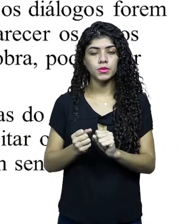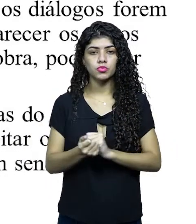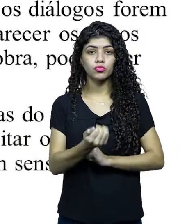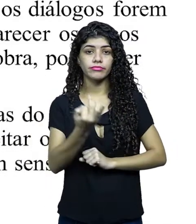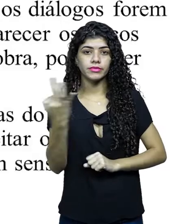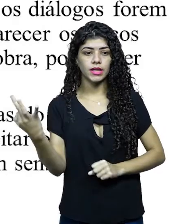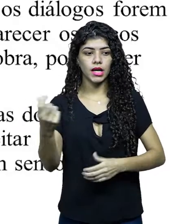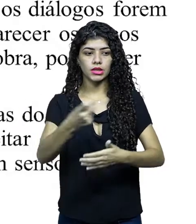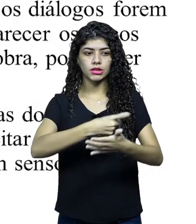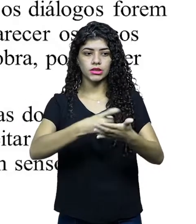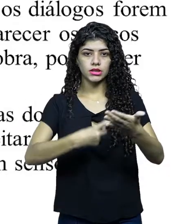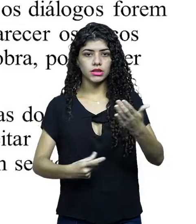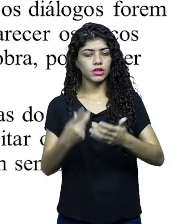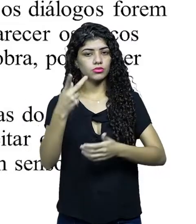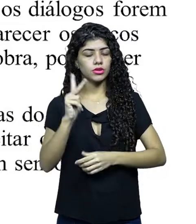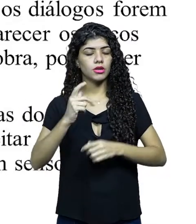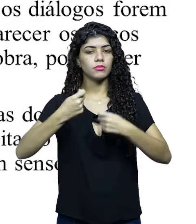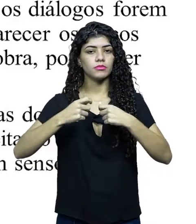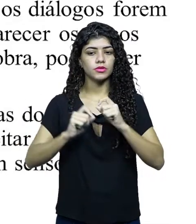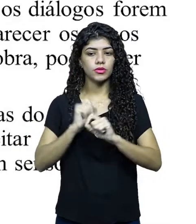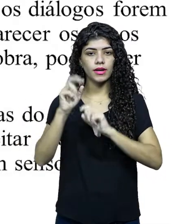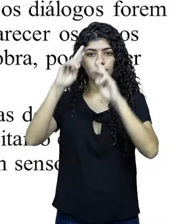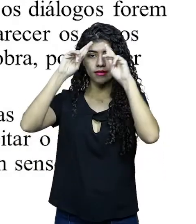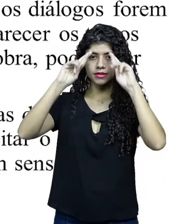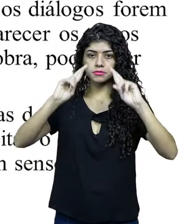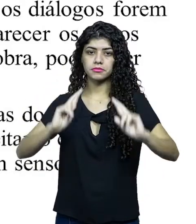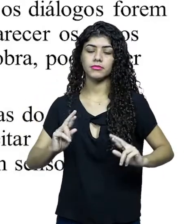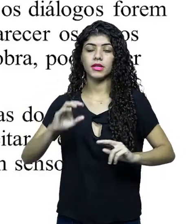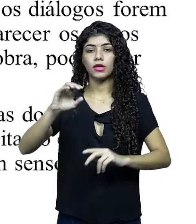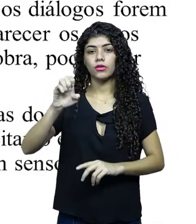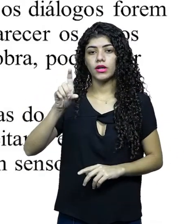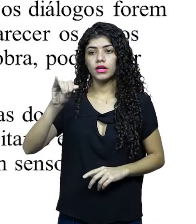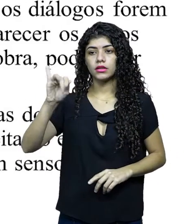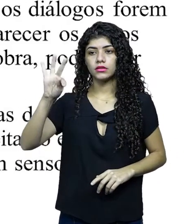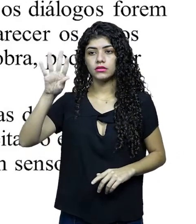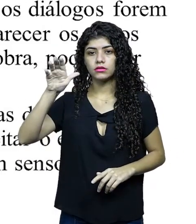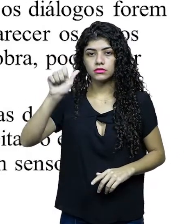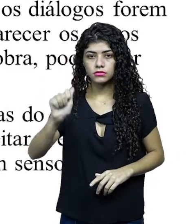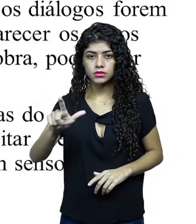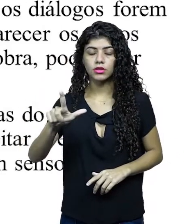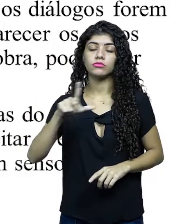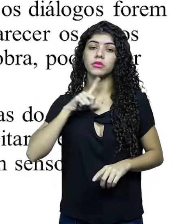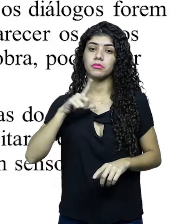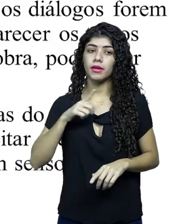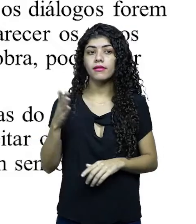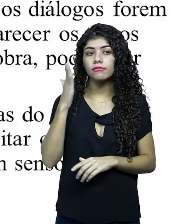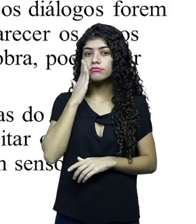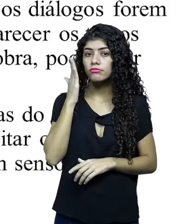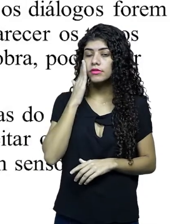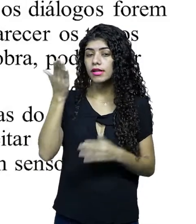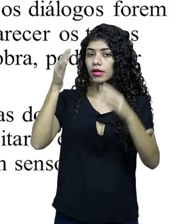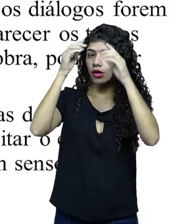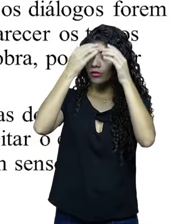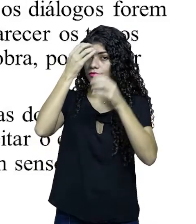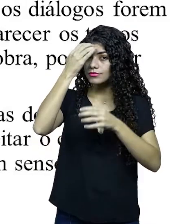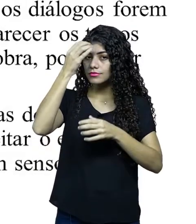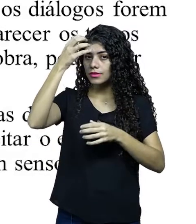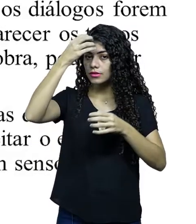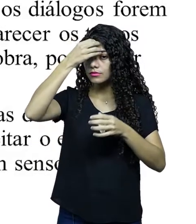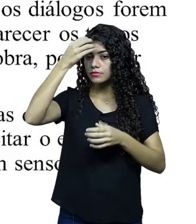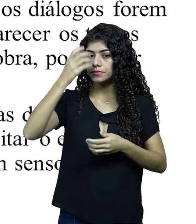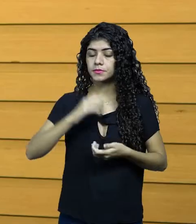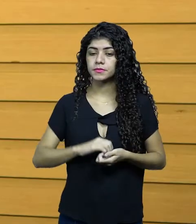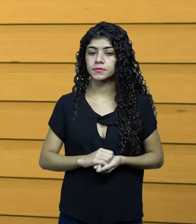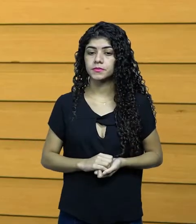A quantidade de laudas no seu argumento deve respeitar o edital e, principalmente, o bom senso. Seja